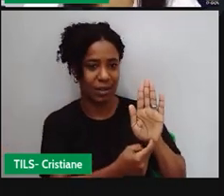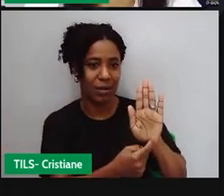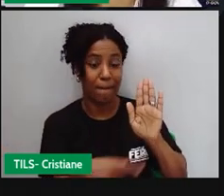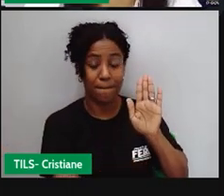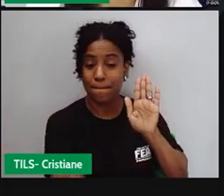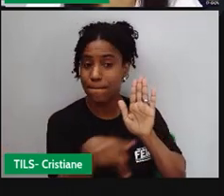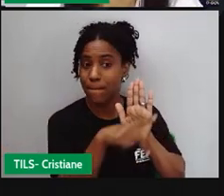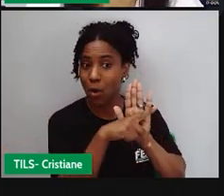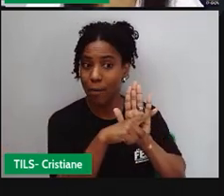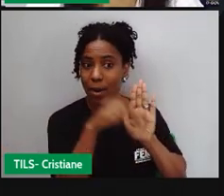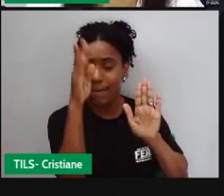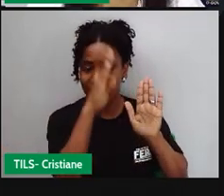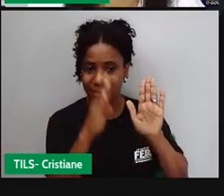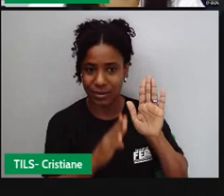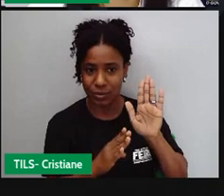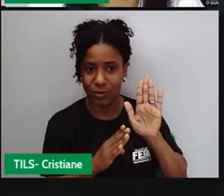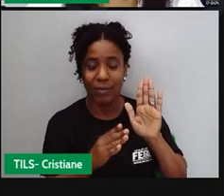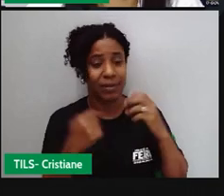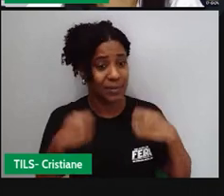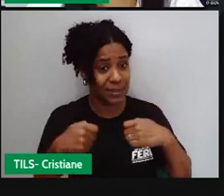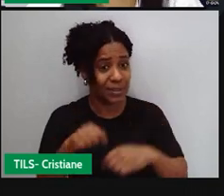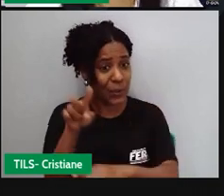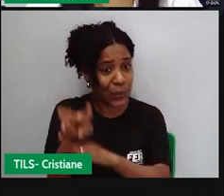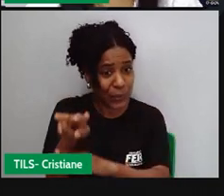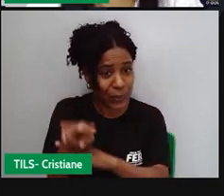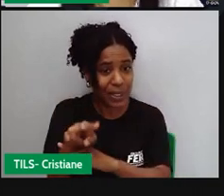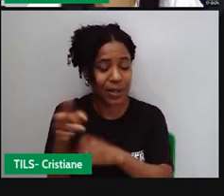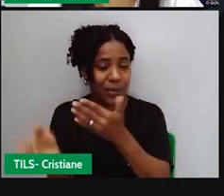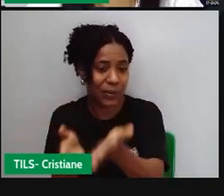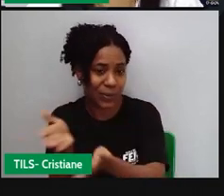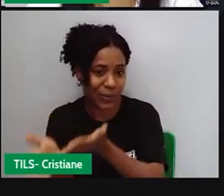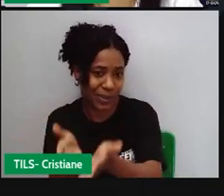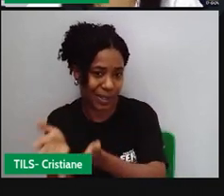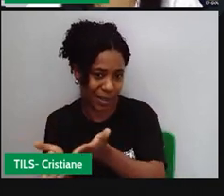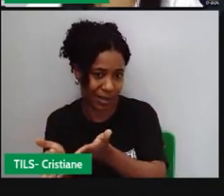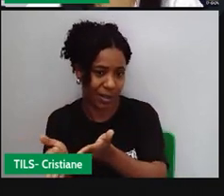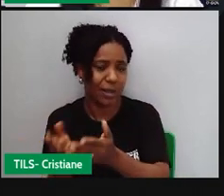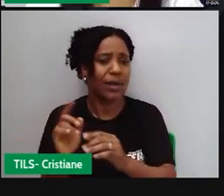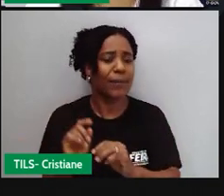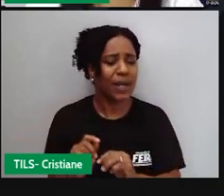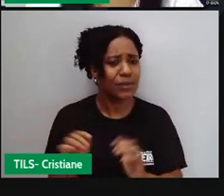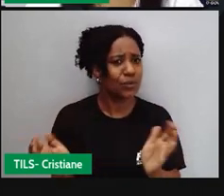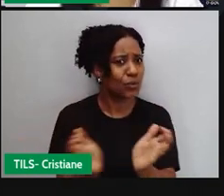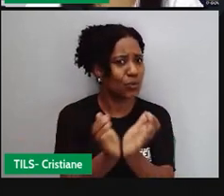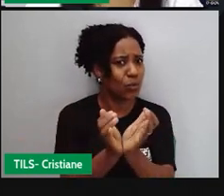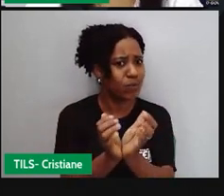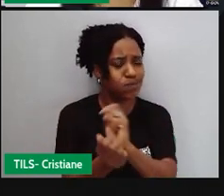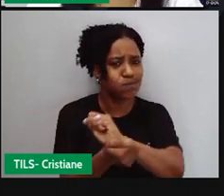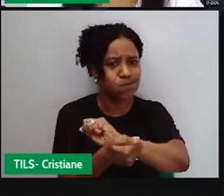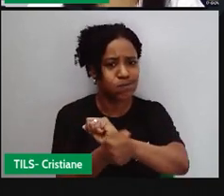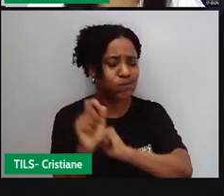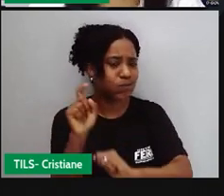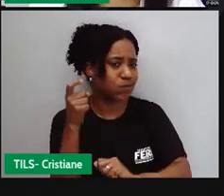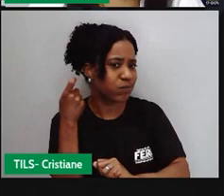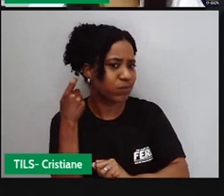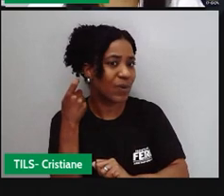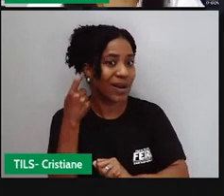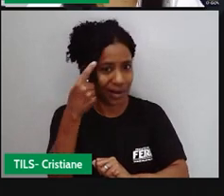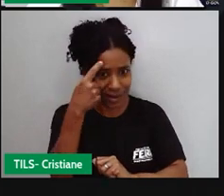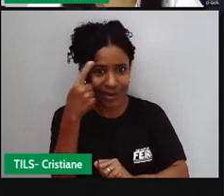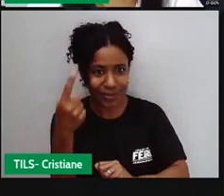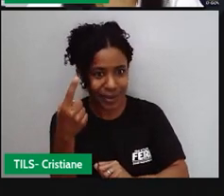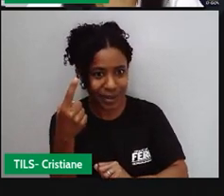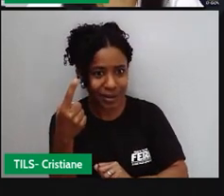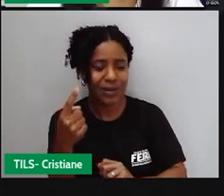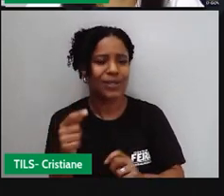representam a força, né? A resistência dos africanos. Mas é preciso que o olhar sobre essas